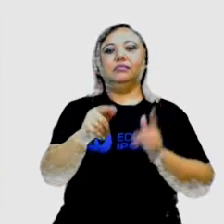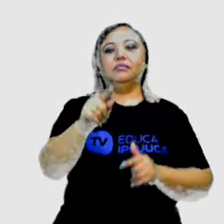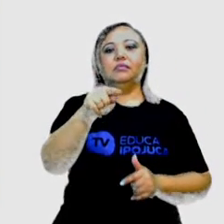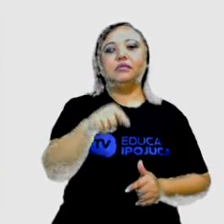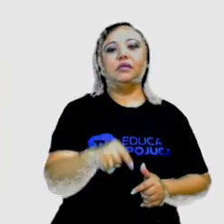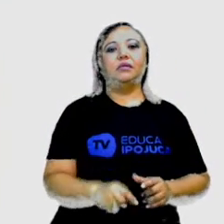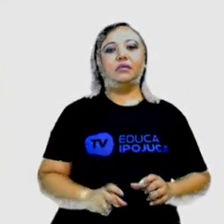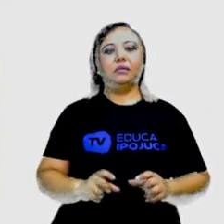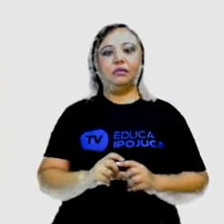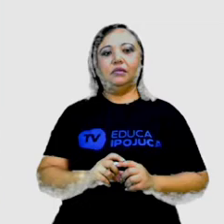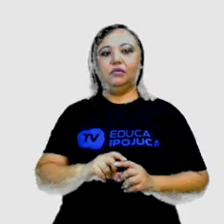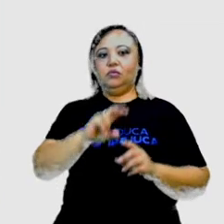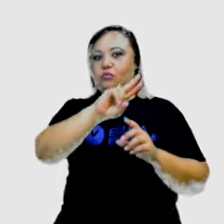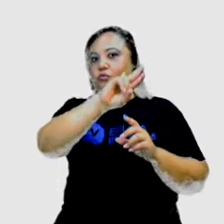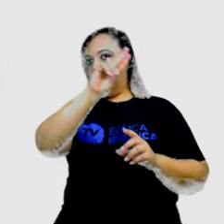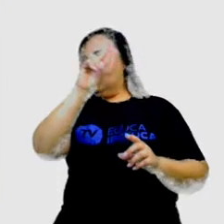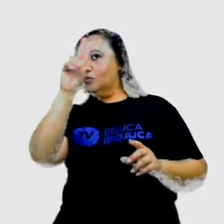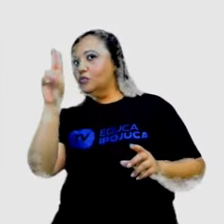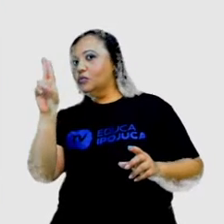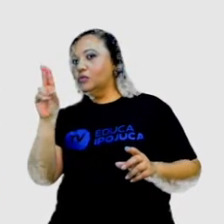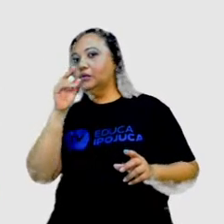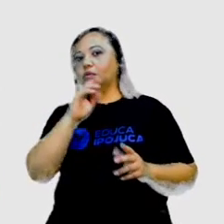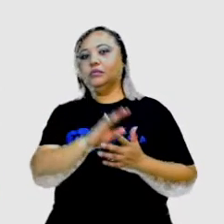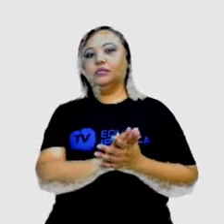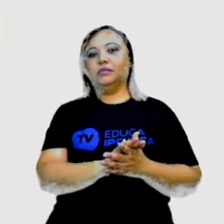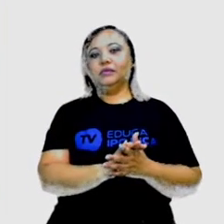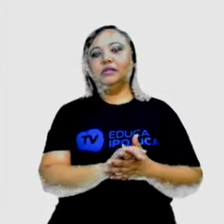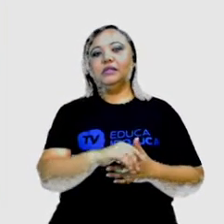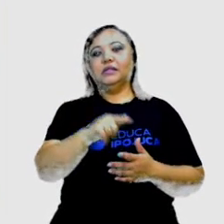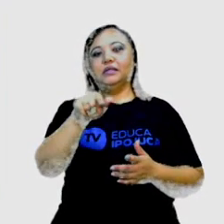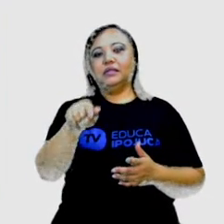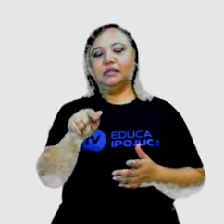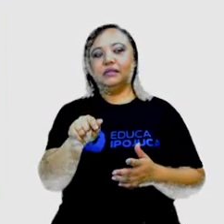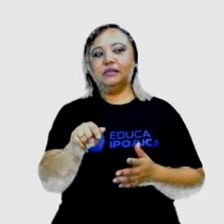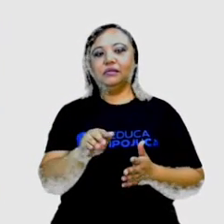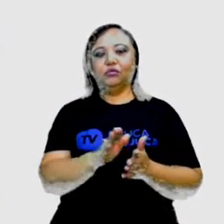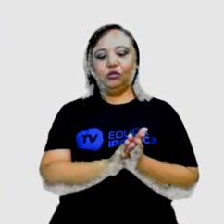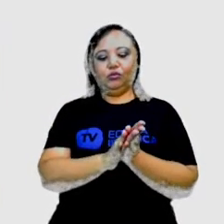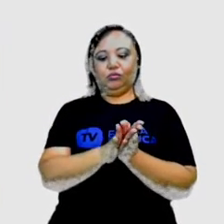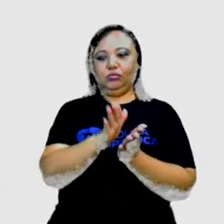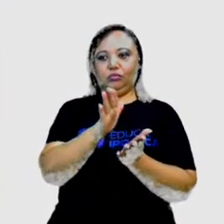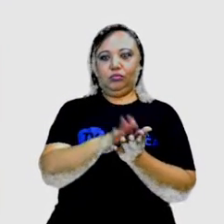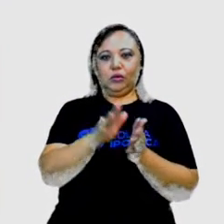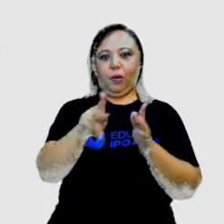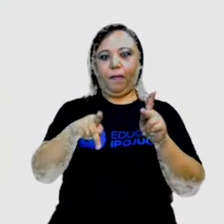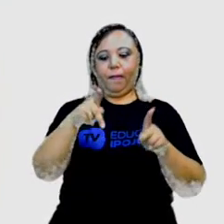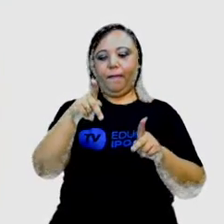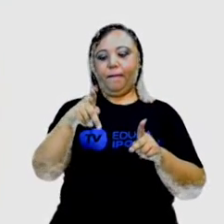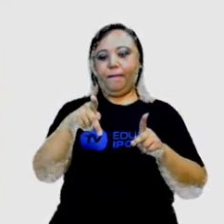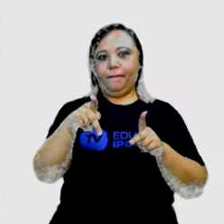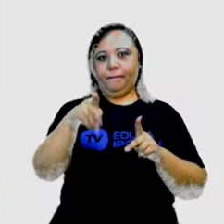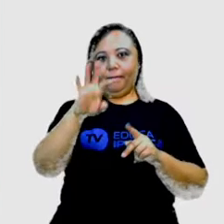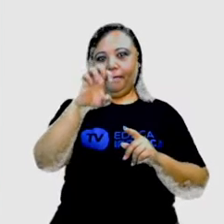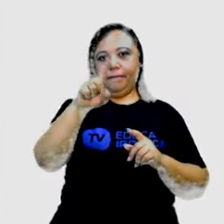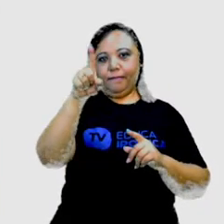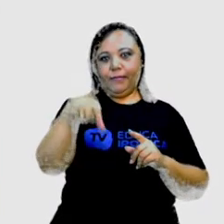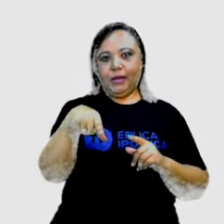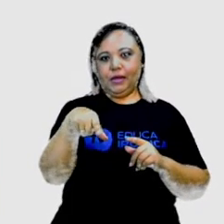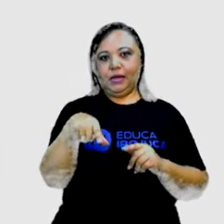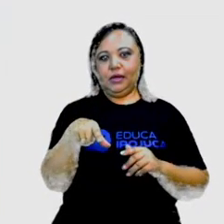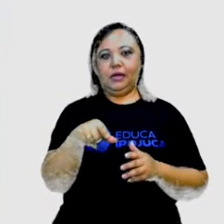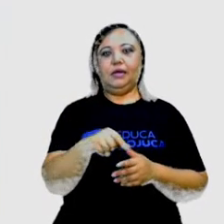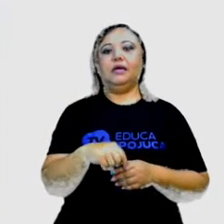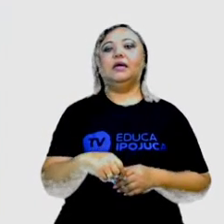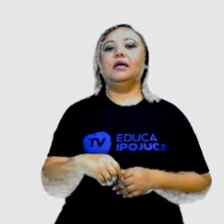lá. E aqui nós temos o abaporu, que a gente vê que os pés são grandes. Aqui é essa vegetação lá do